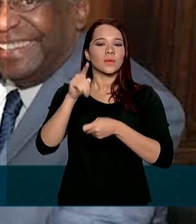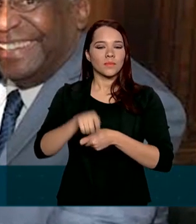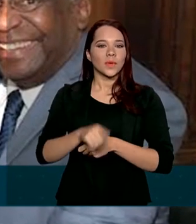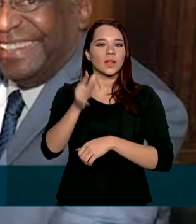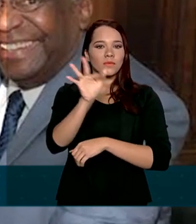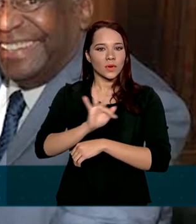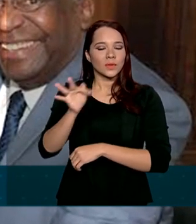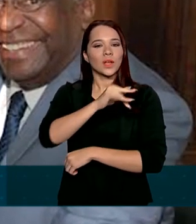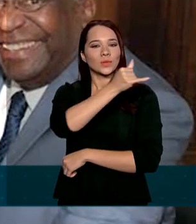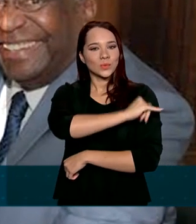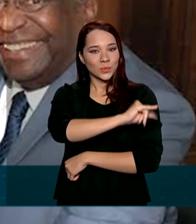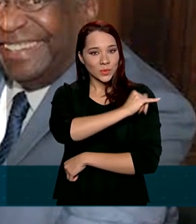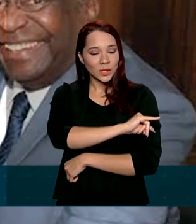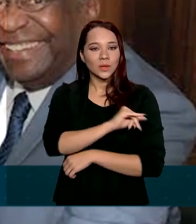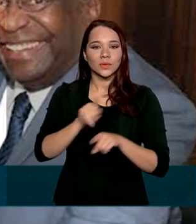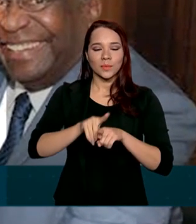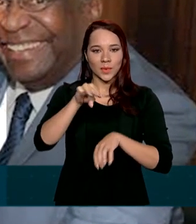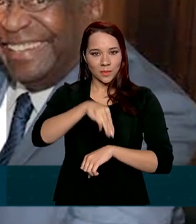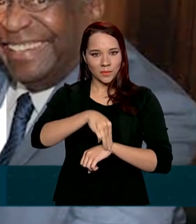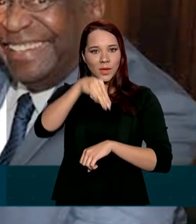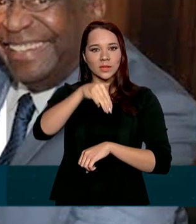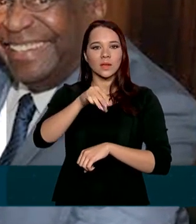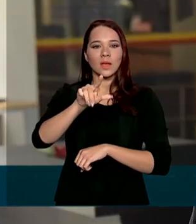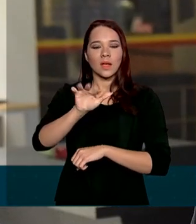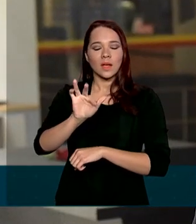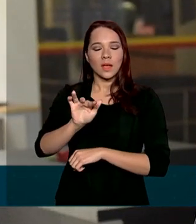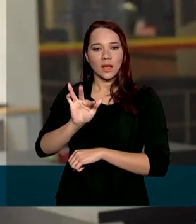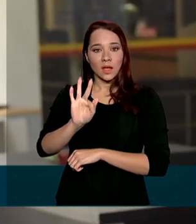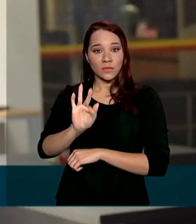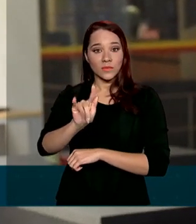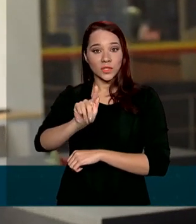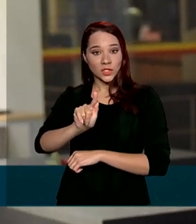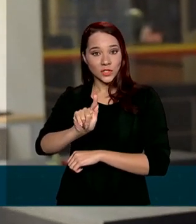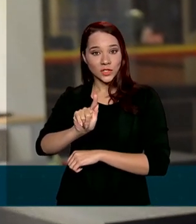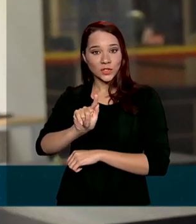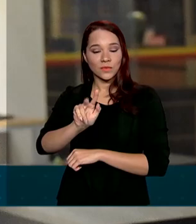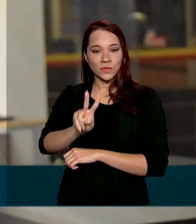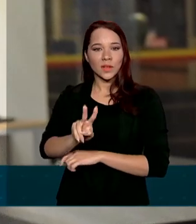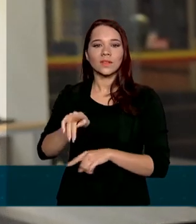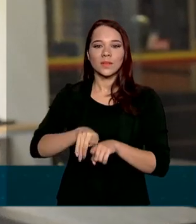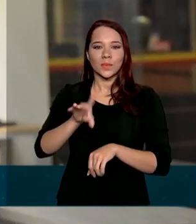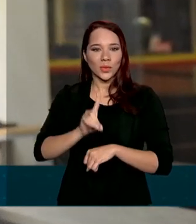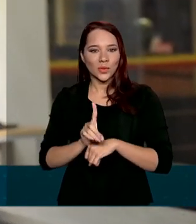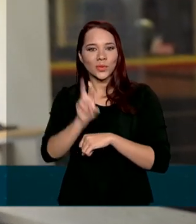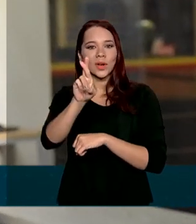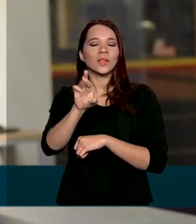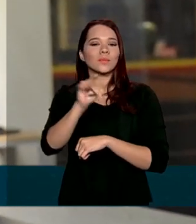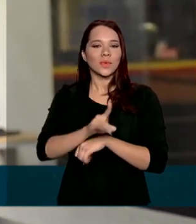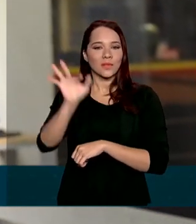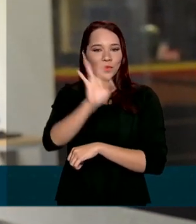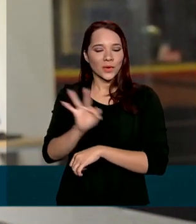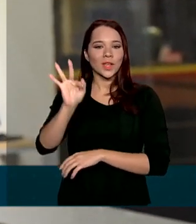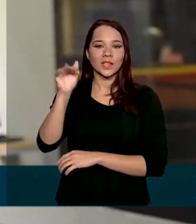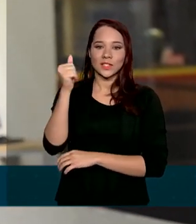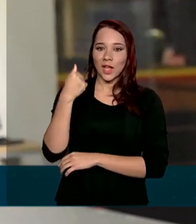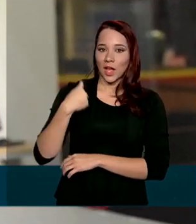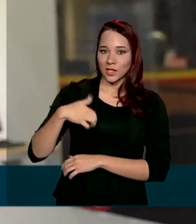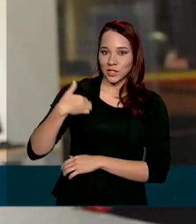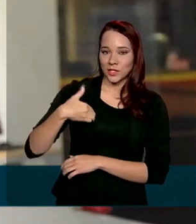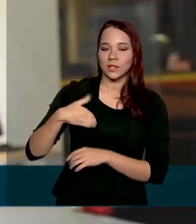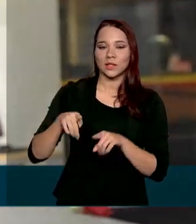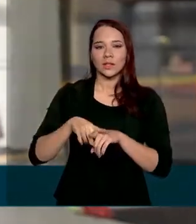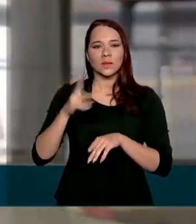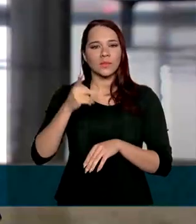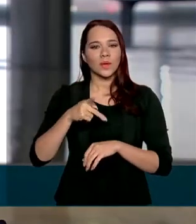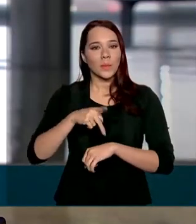Estadual do Rio de Janeiro, mestre pela FGV e doutor pela Universidade de Rosário, na Argentina e pós-doutor